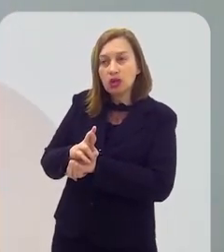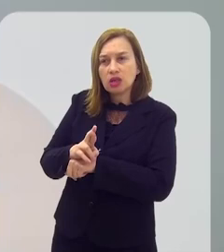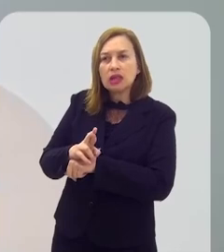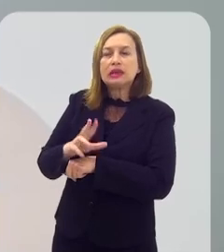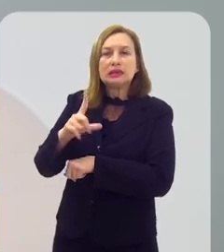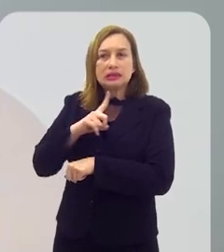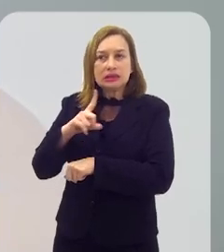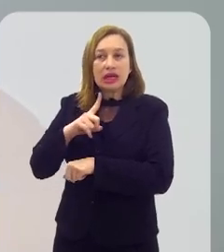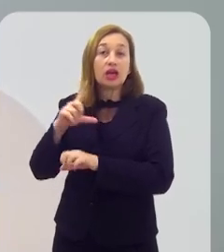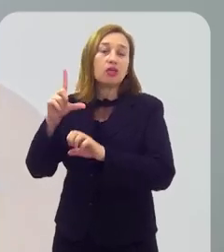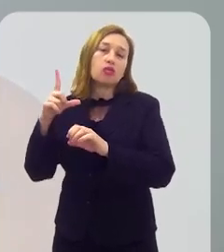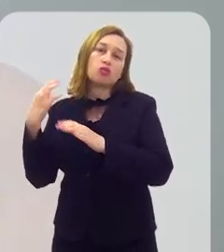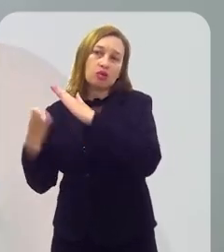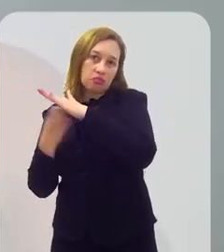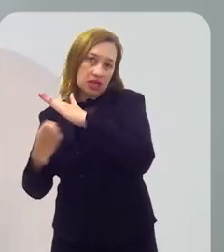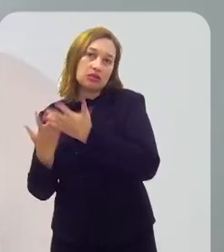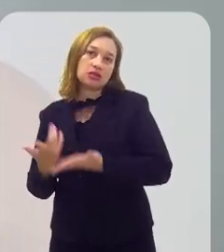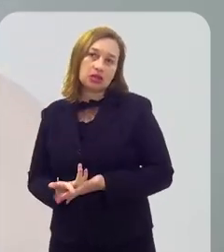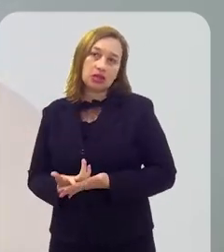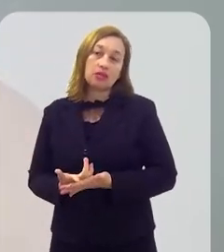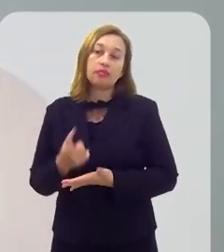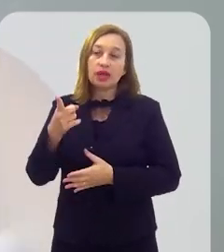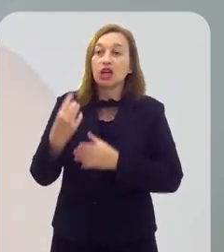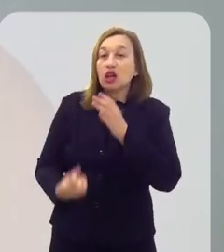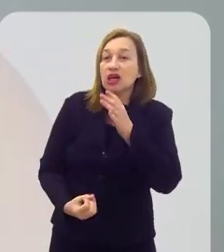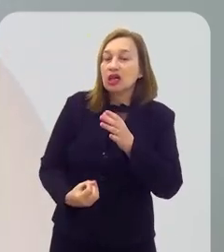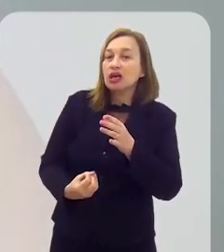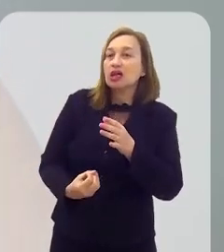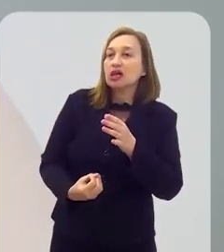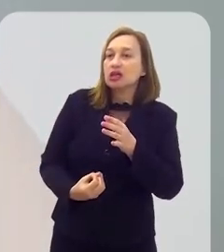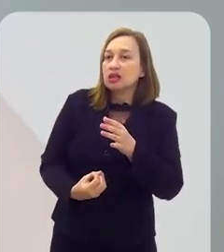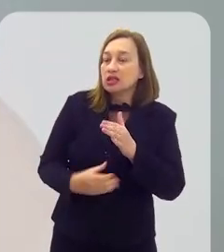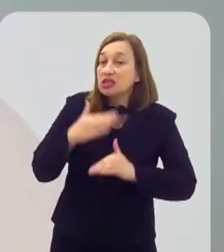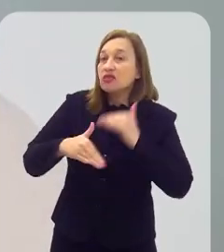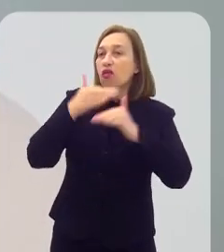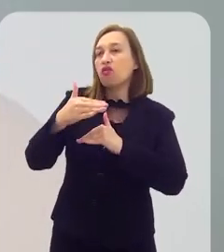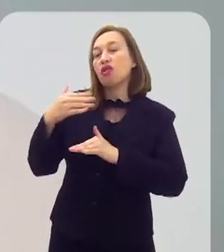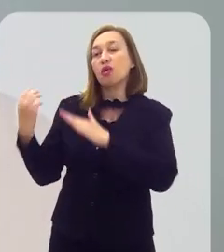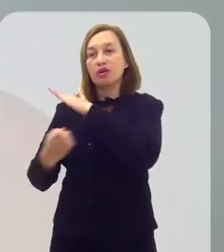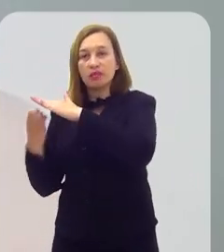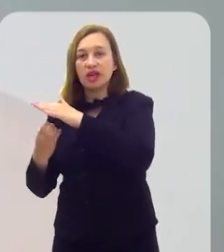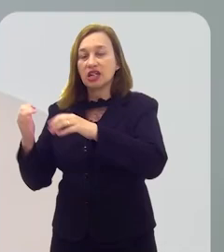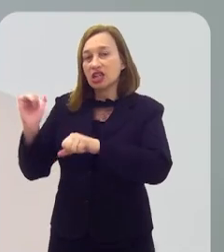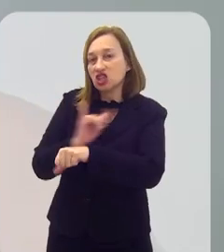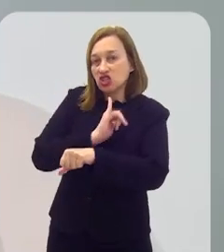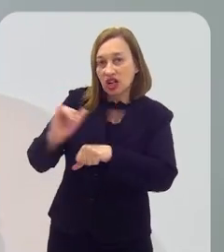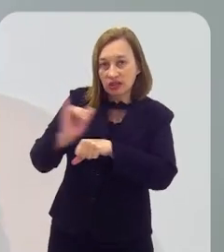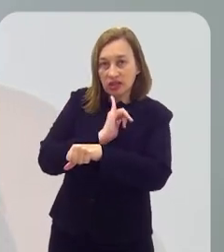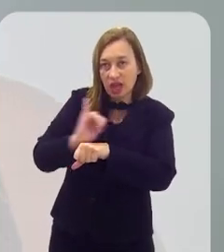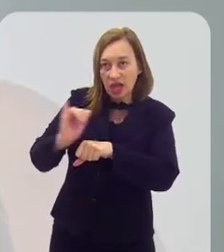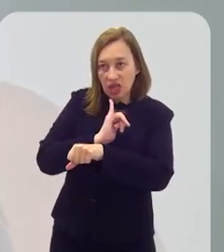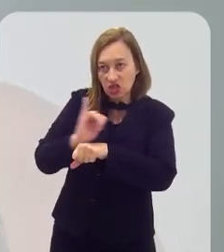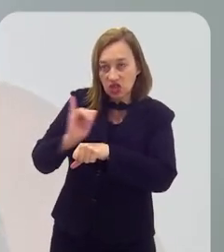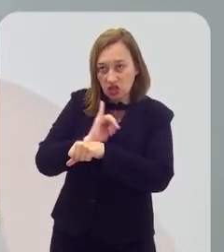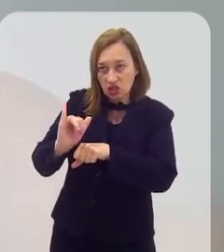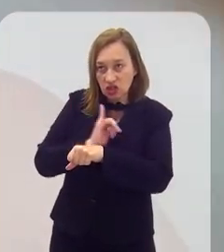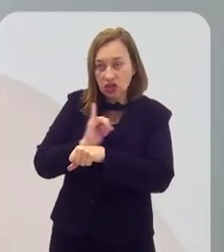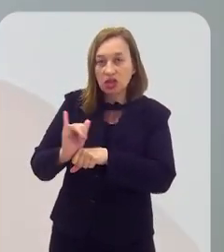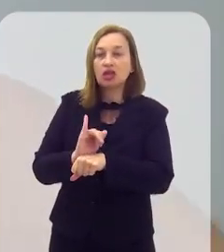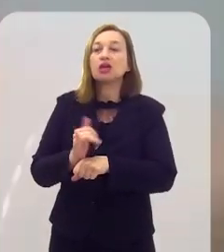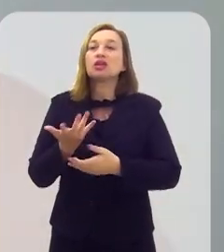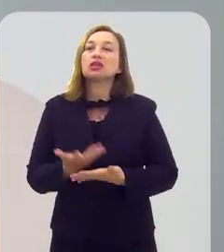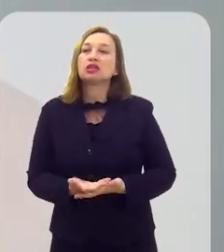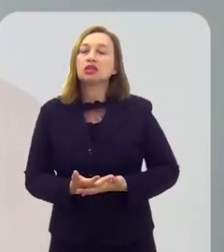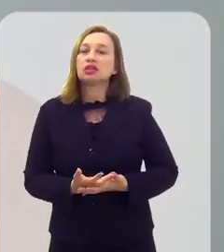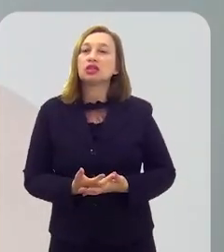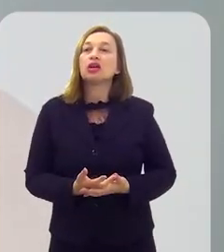tenha uma empresa. Então, você dá dinheiro para ele construir a empresa, você dá dinheiro para o mecanismo que vai apoiar essa empresa, que são as